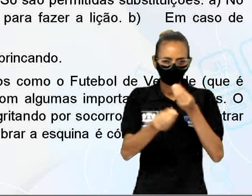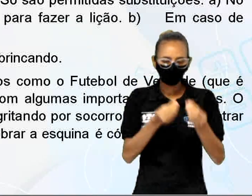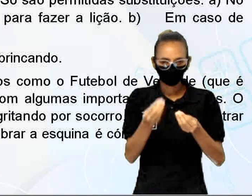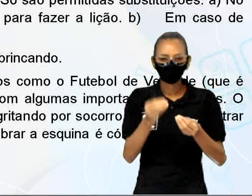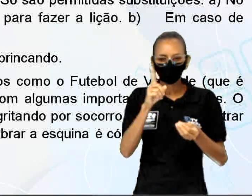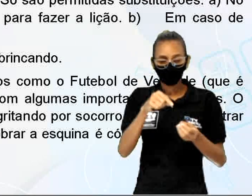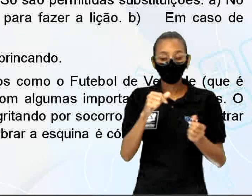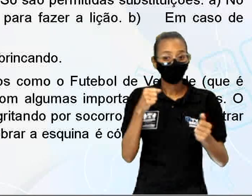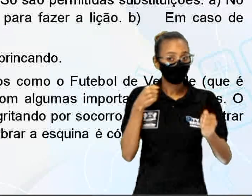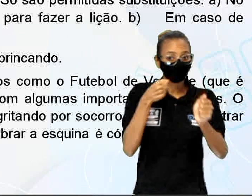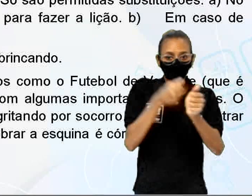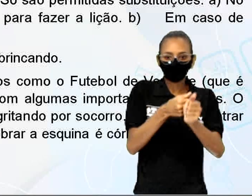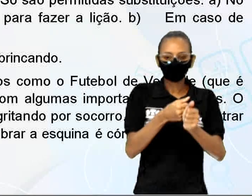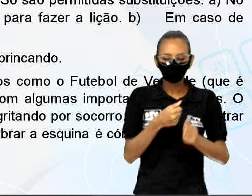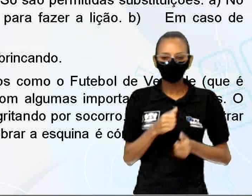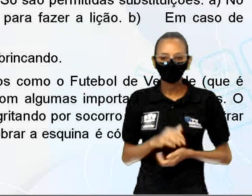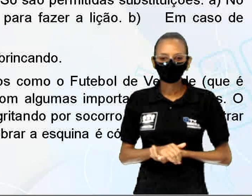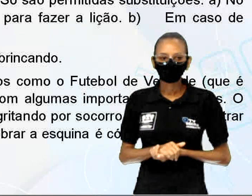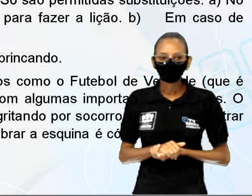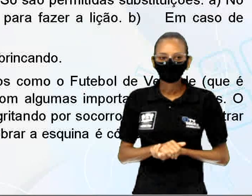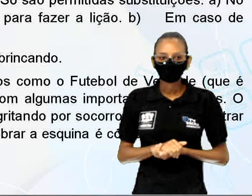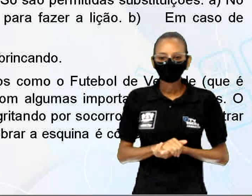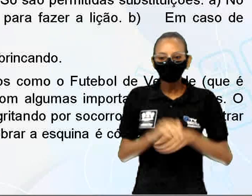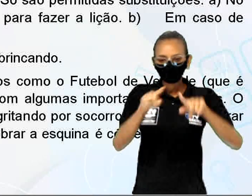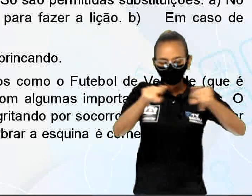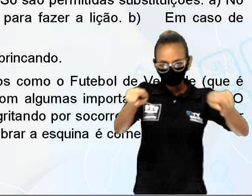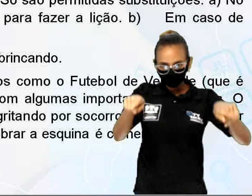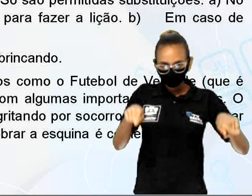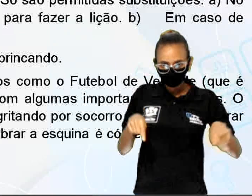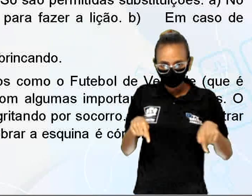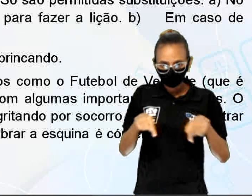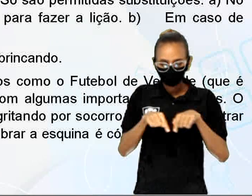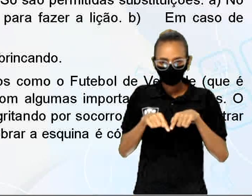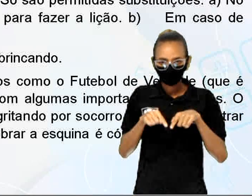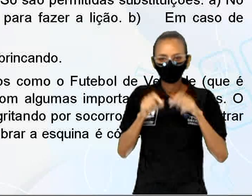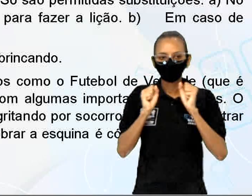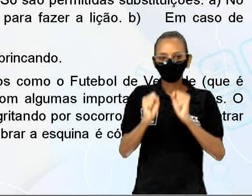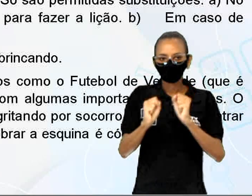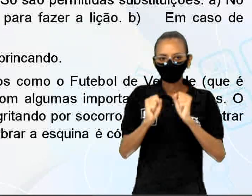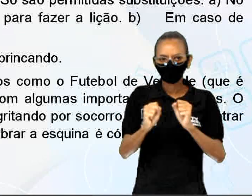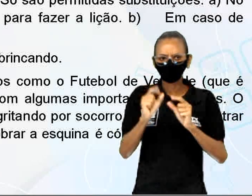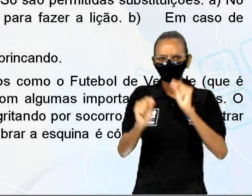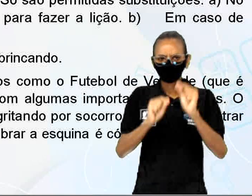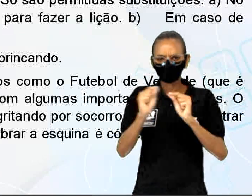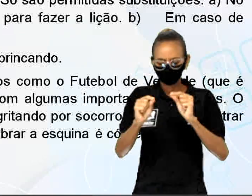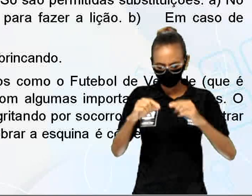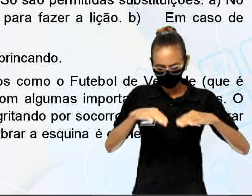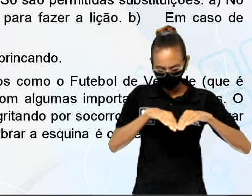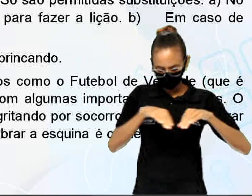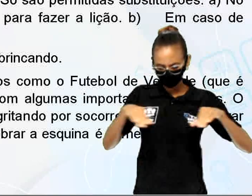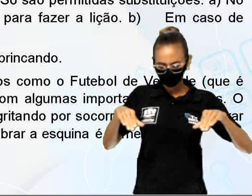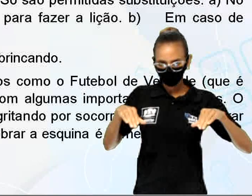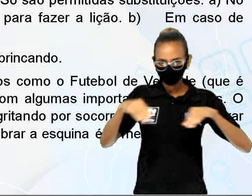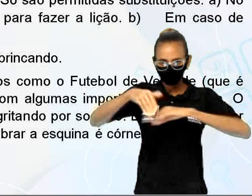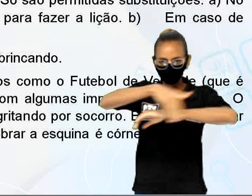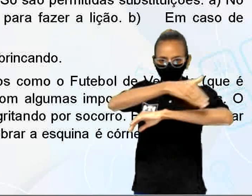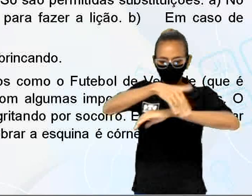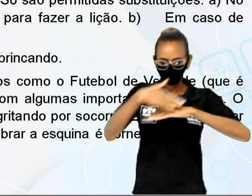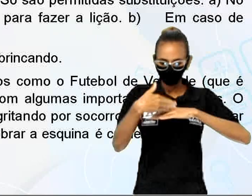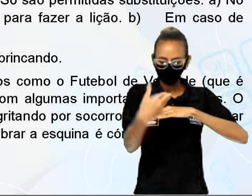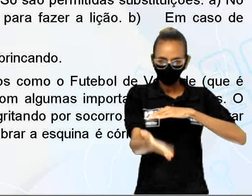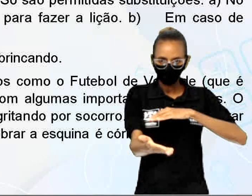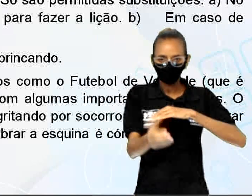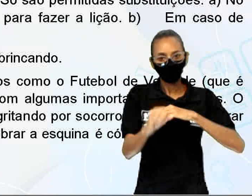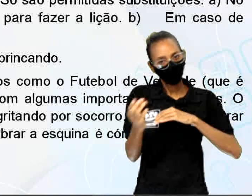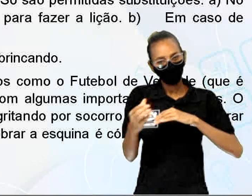campo O campo pode ser só até o fio da calçada, calçada e rua, calçada, a rua e a calçada do